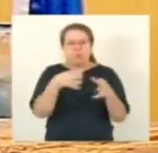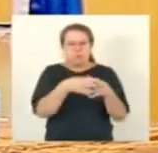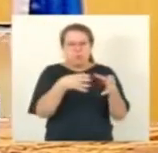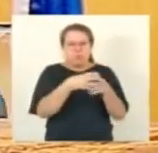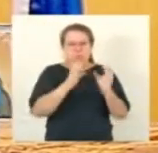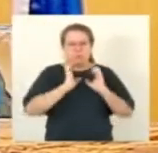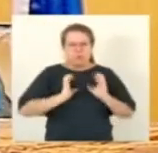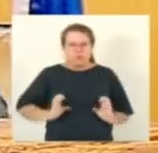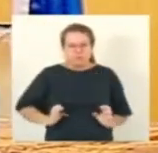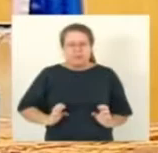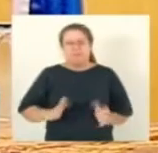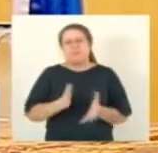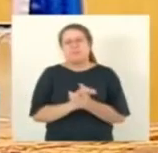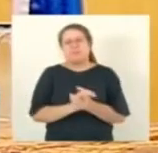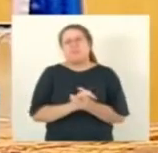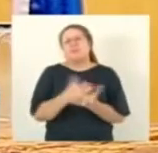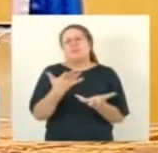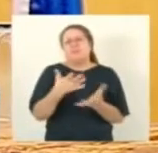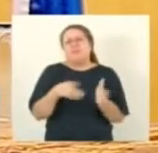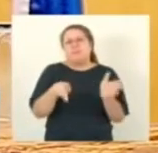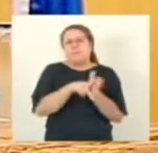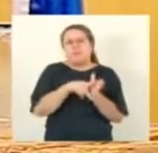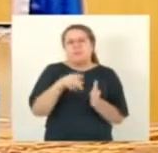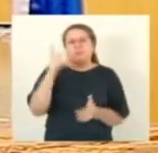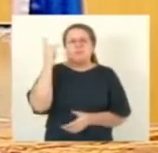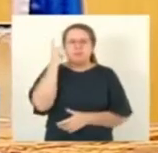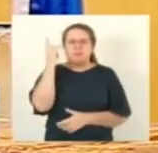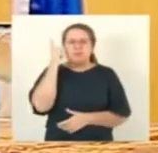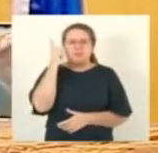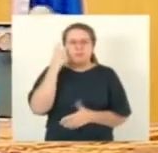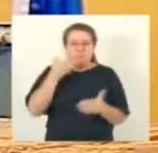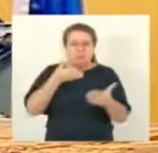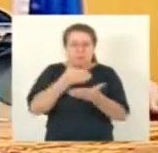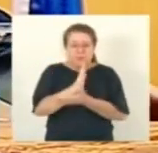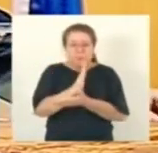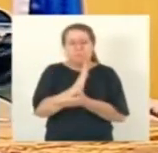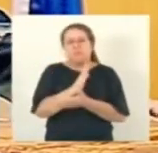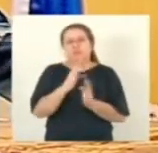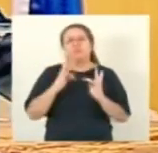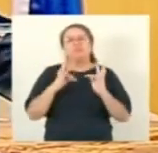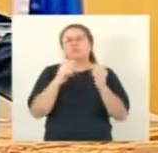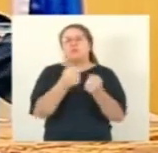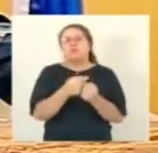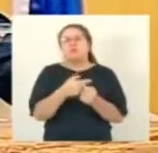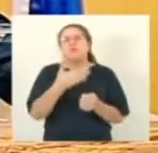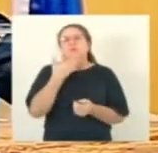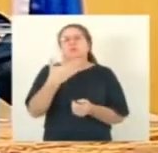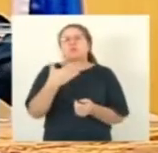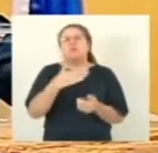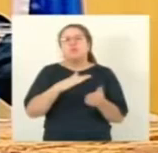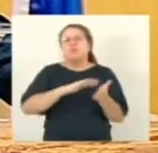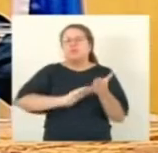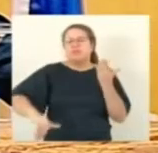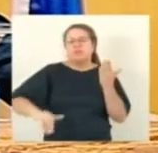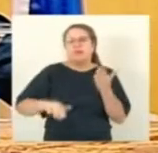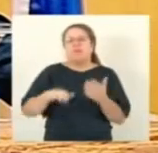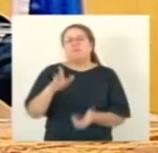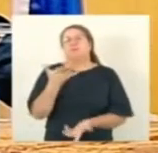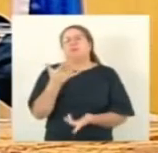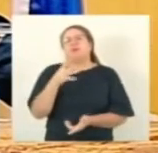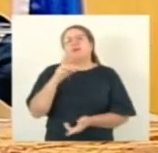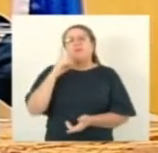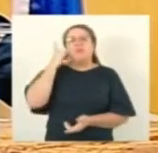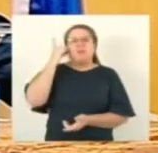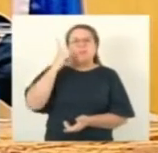Assembleia Legislativa de São Paulo aprovou por unanimidade o pedido de cassação do deputado Arthur Duval. O